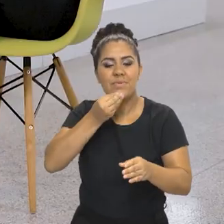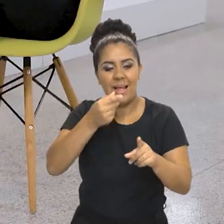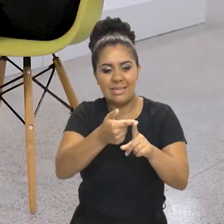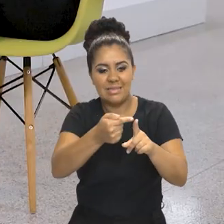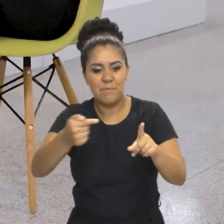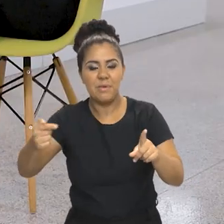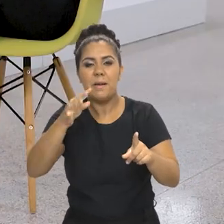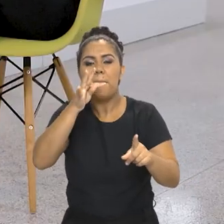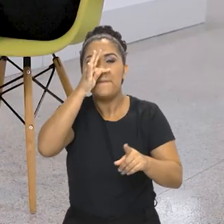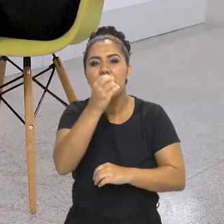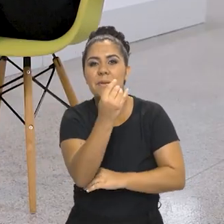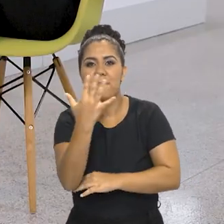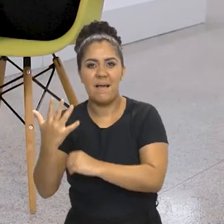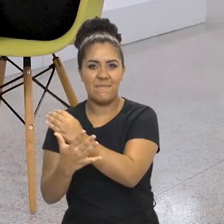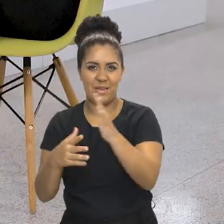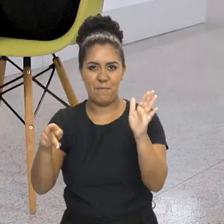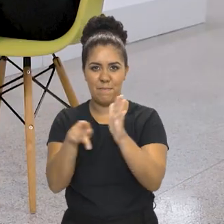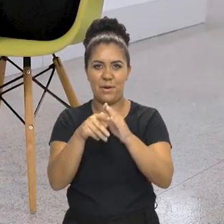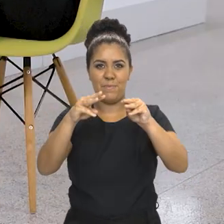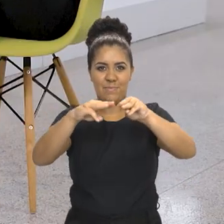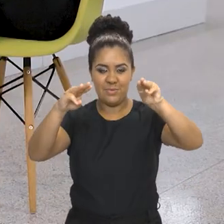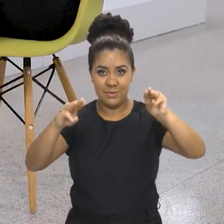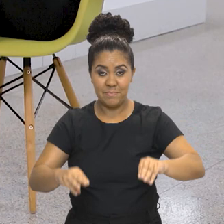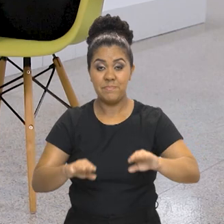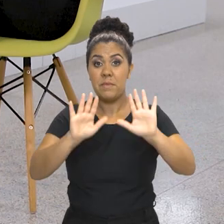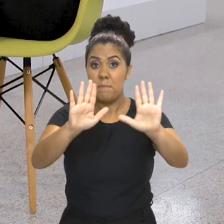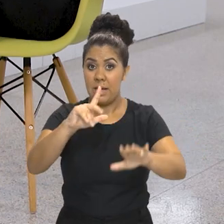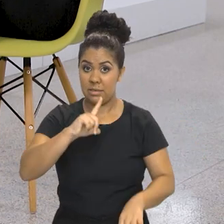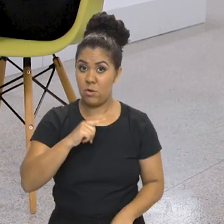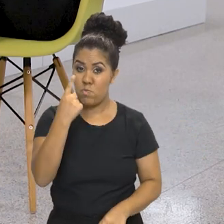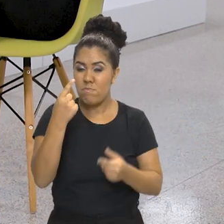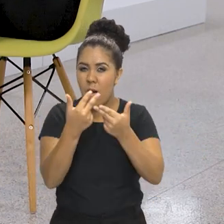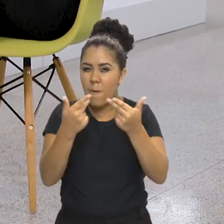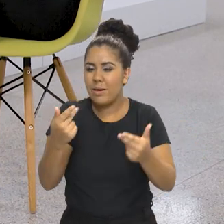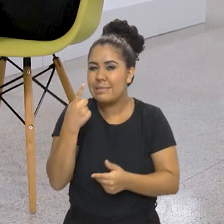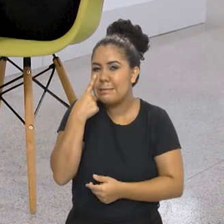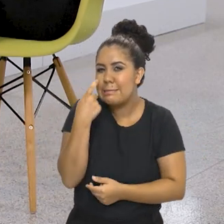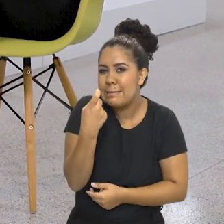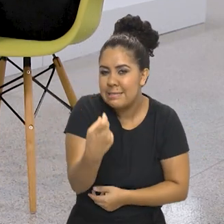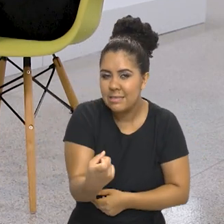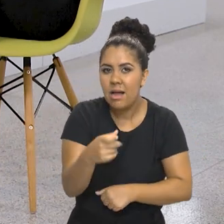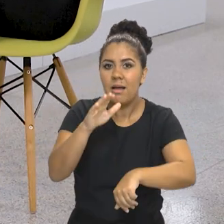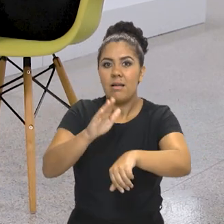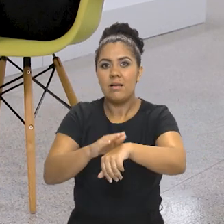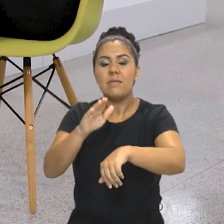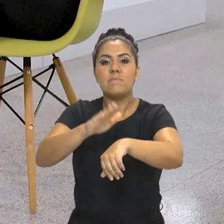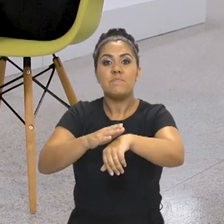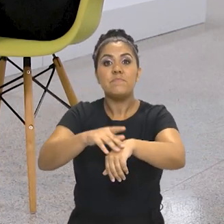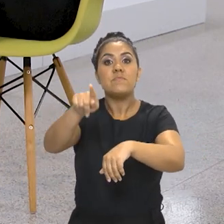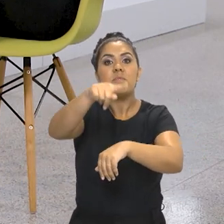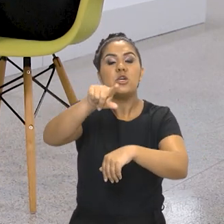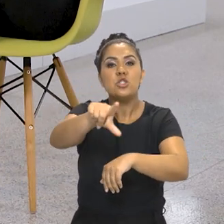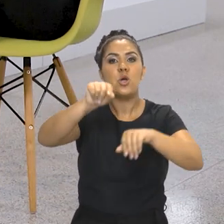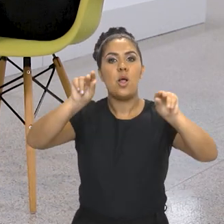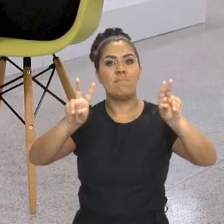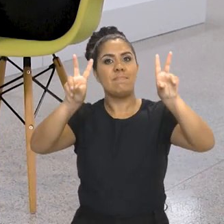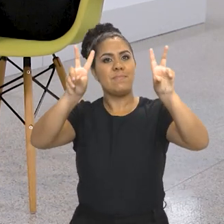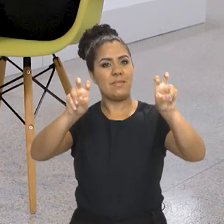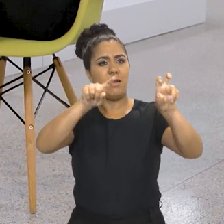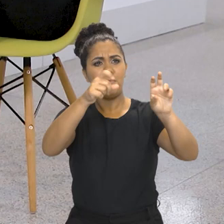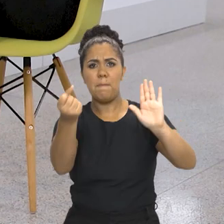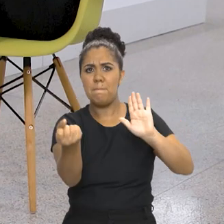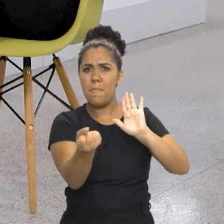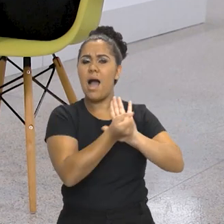Museus. Tem uma coisa muito interessante, que é interessante a gente compartilhar aqui com os nossos telespectadores, que é um tema que vocês sempre escolhem. E o tema